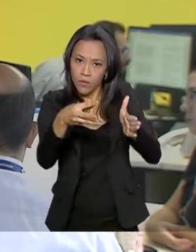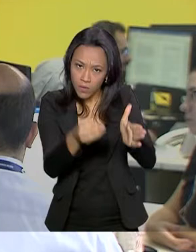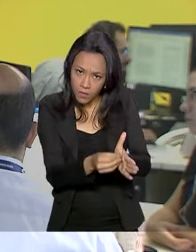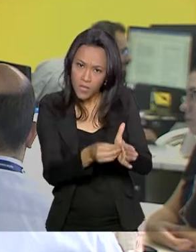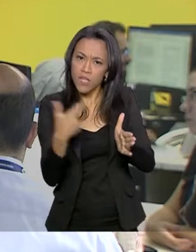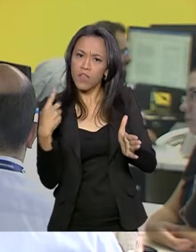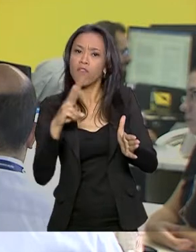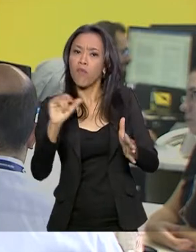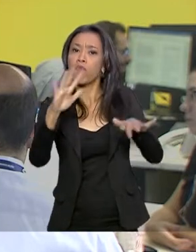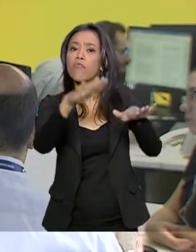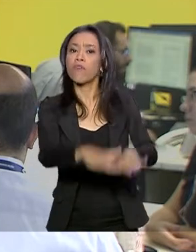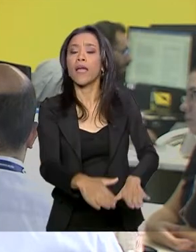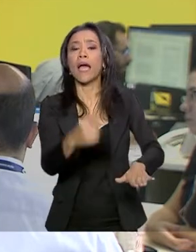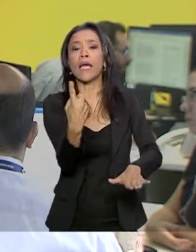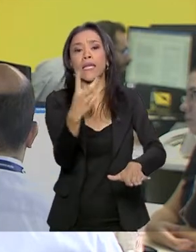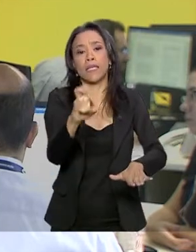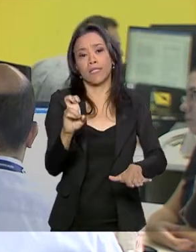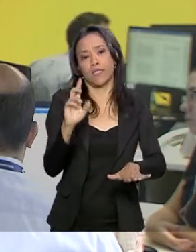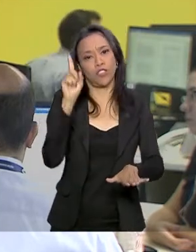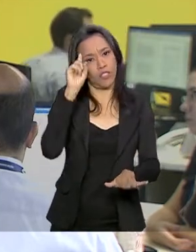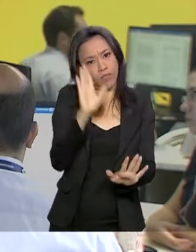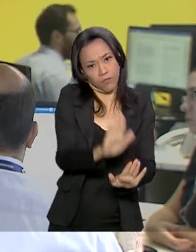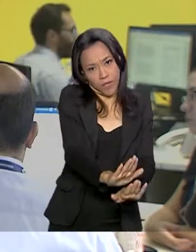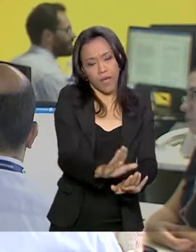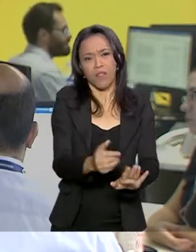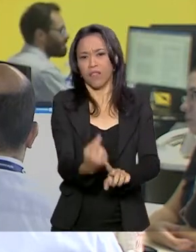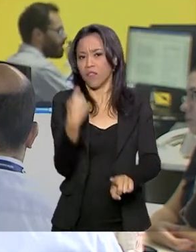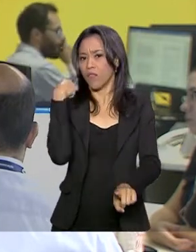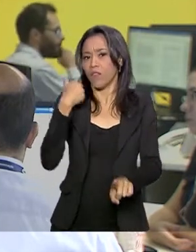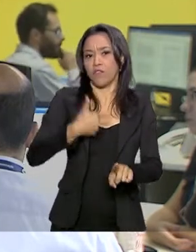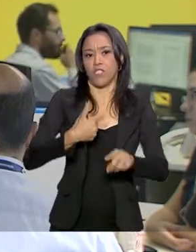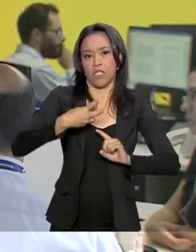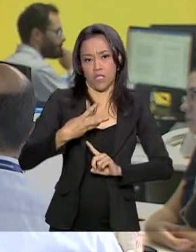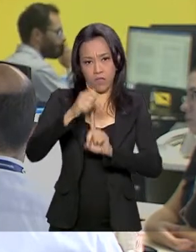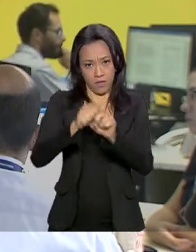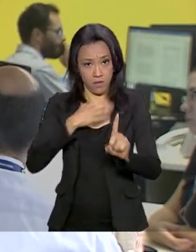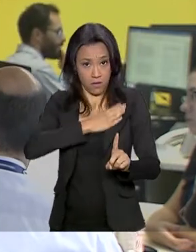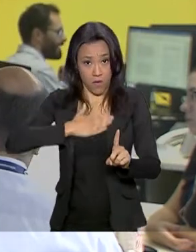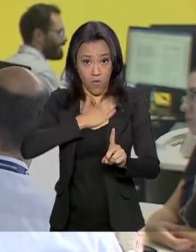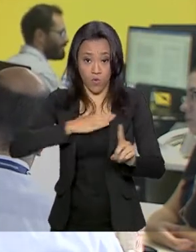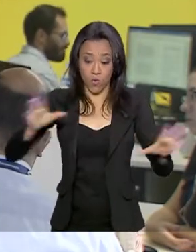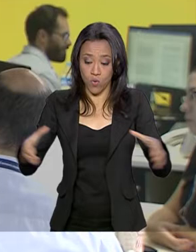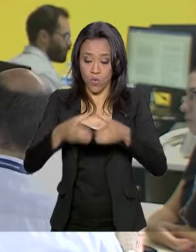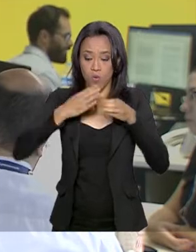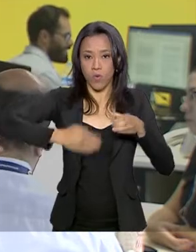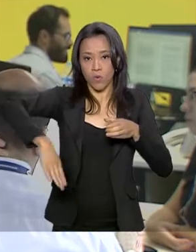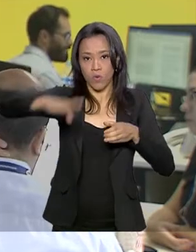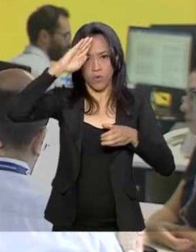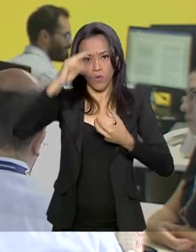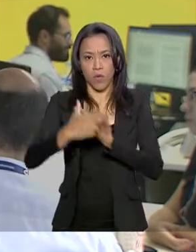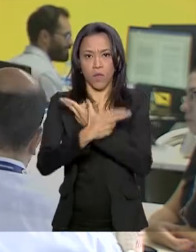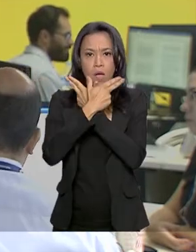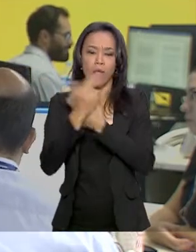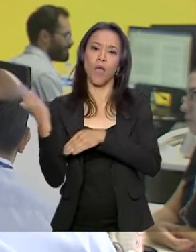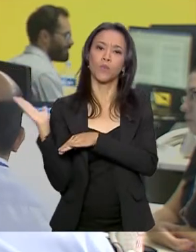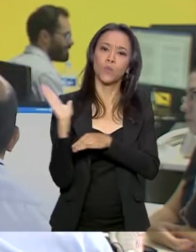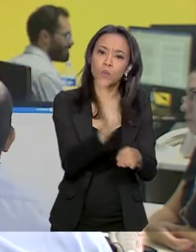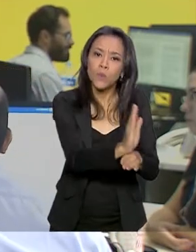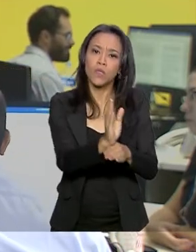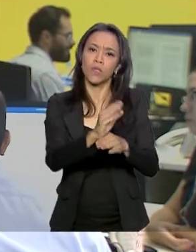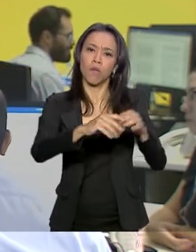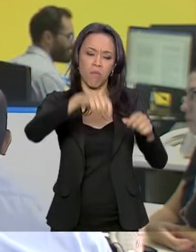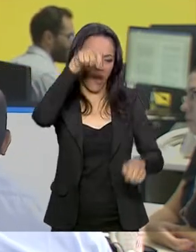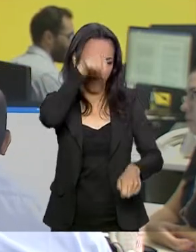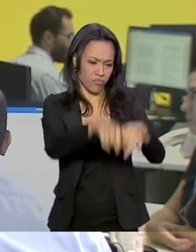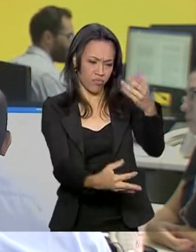por pelo menos 15 dias nessa missão. Desde o dia 23 de agosto, as Forças Armadas ajudam no combate aos crimes ambientais, principalmente